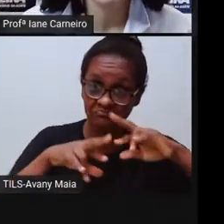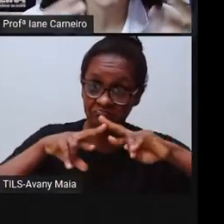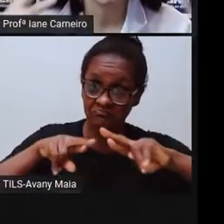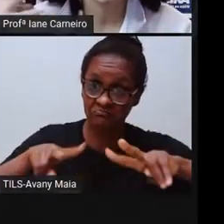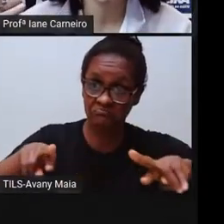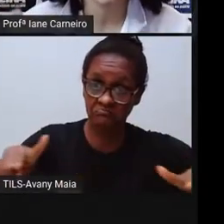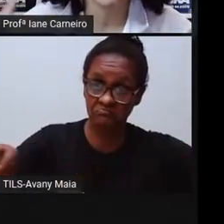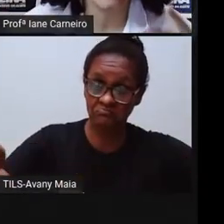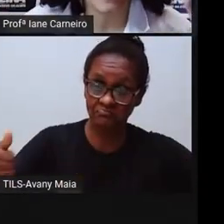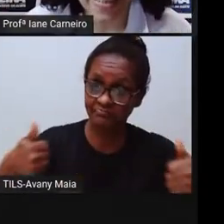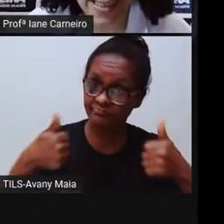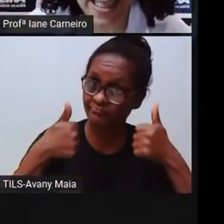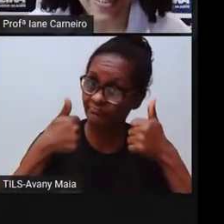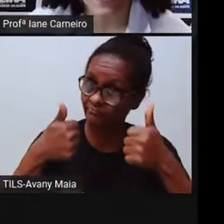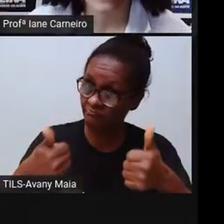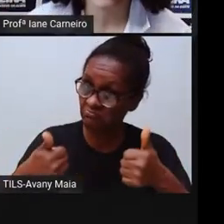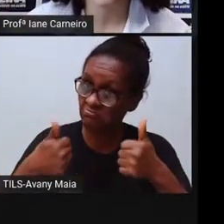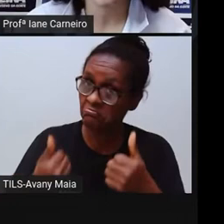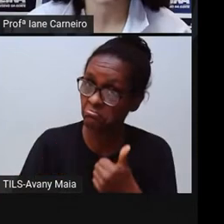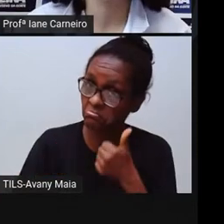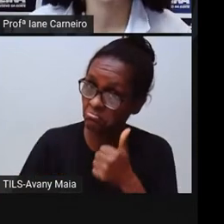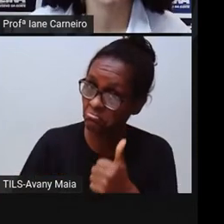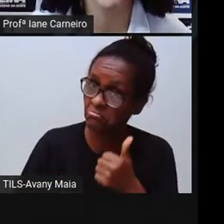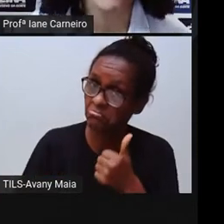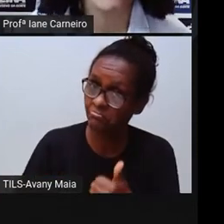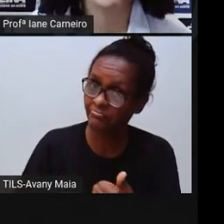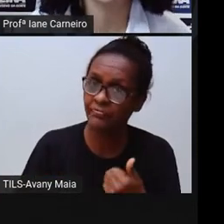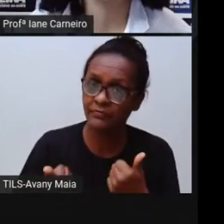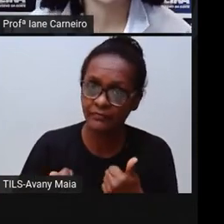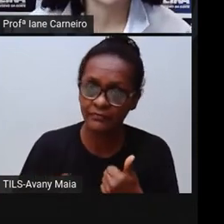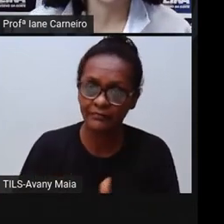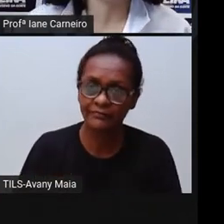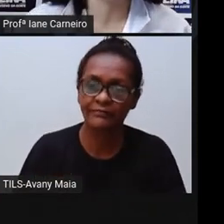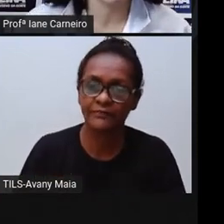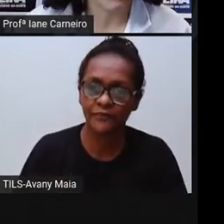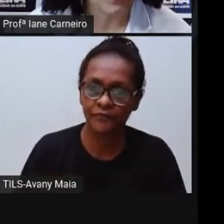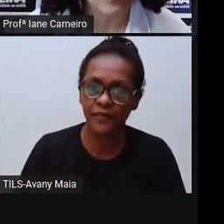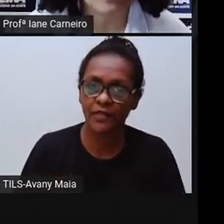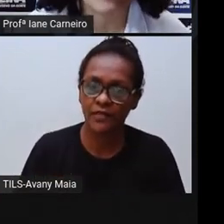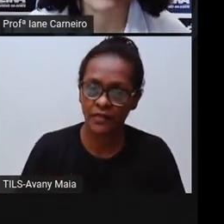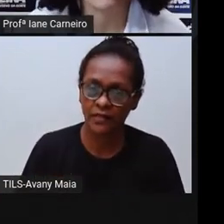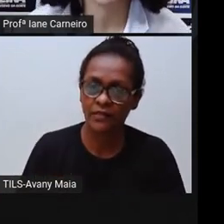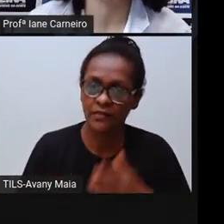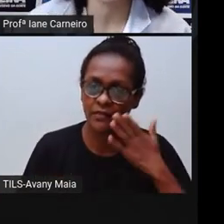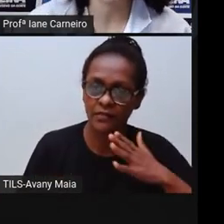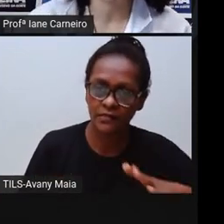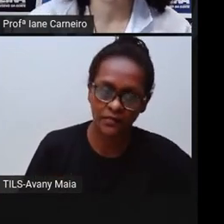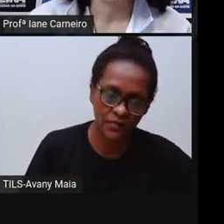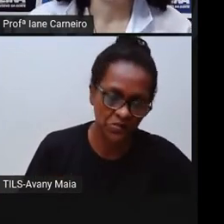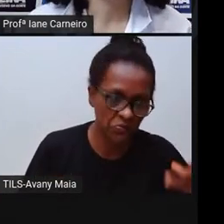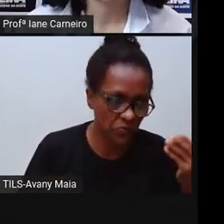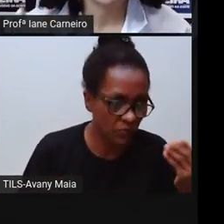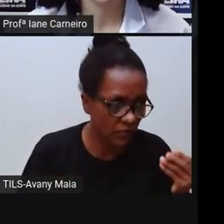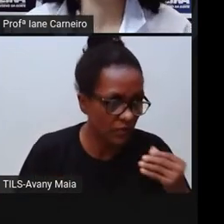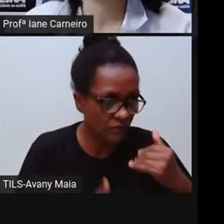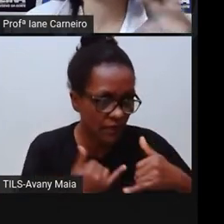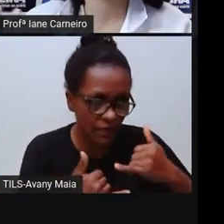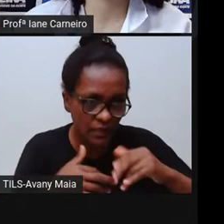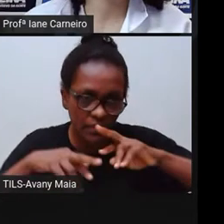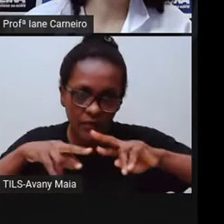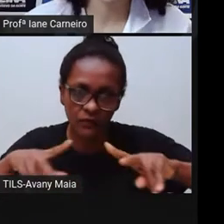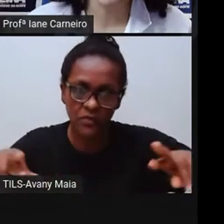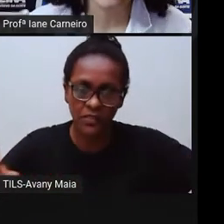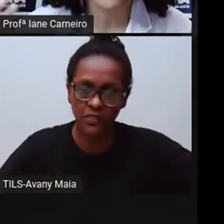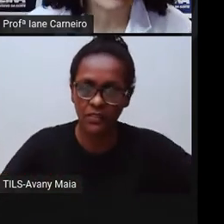diferença de brincadeiras que elas foram utilizando ao longo do vídeo? Vocês perceberam isso? Perceberam que